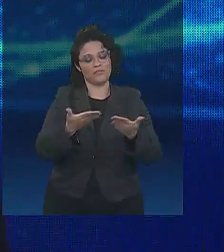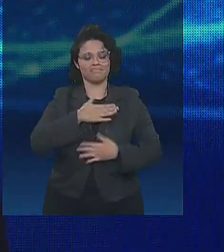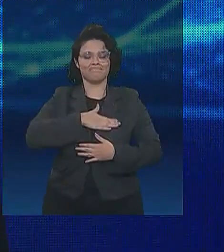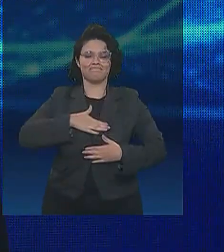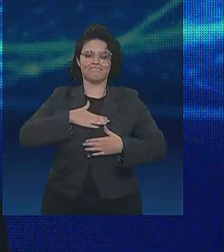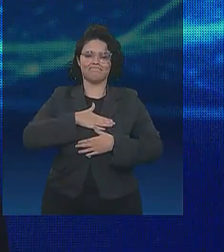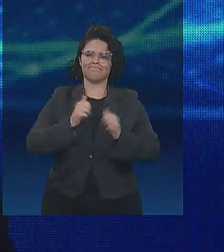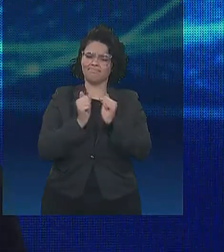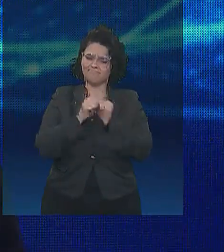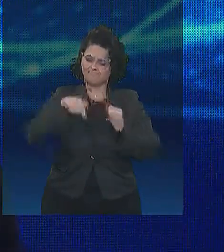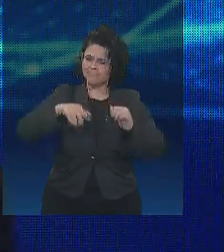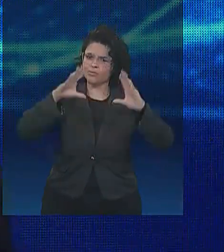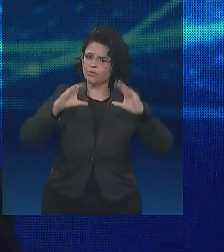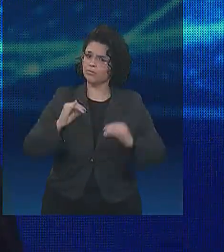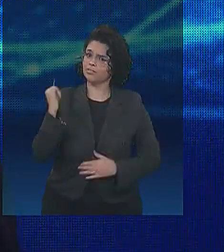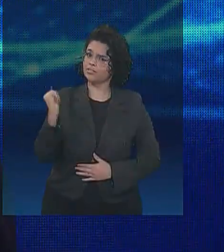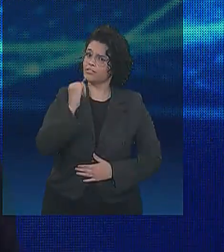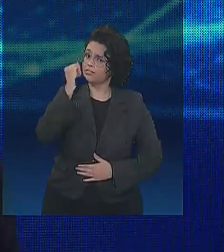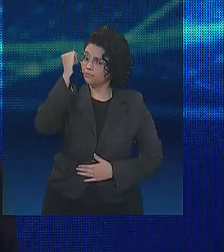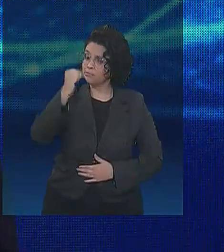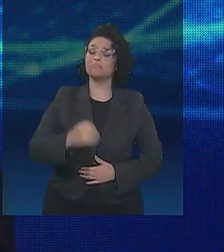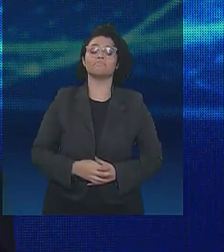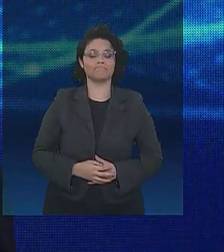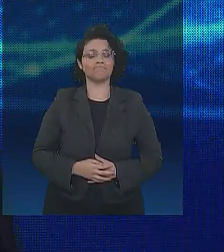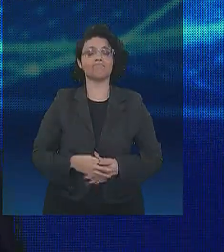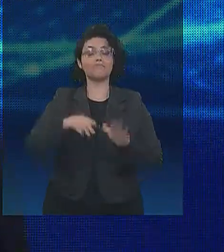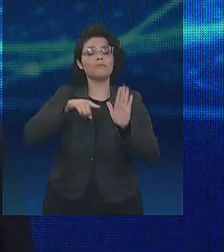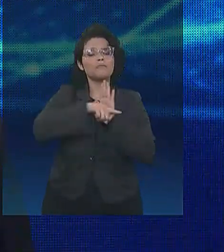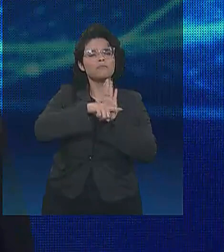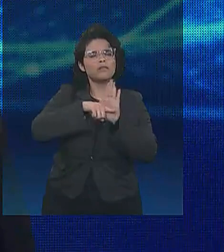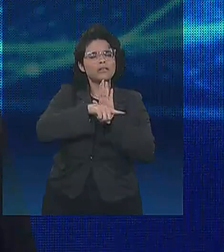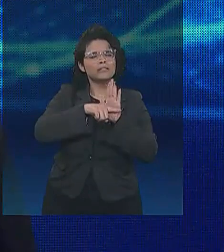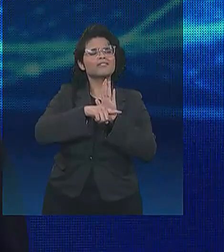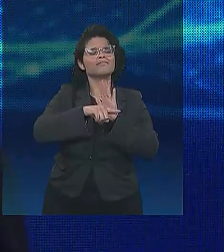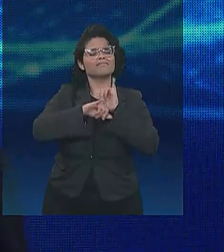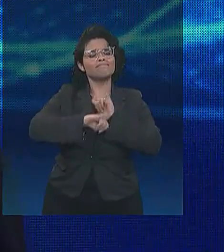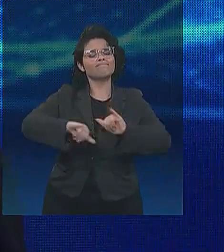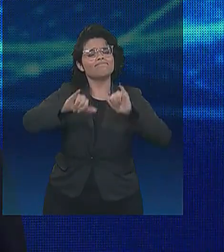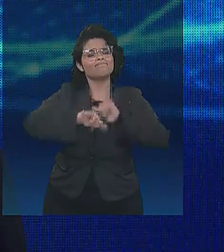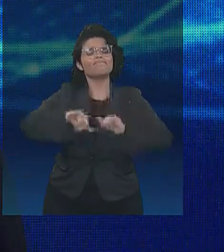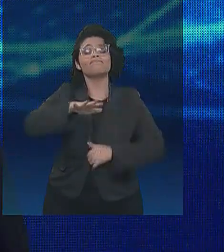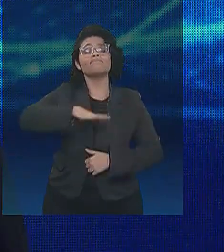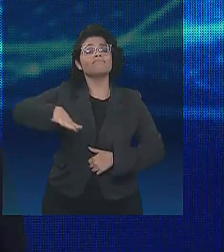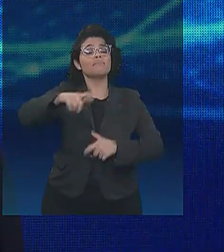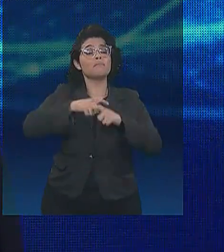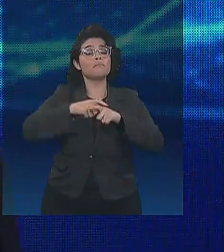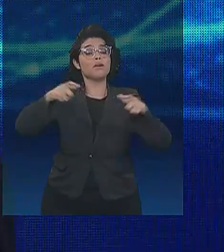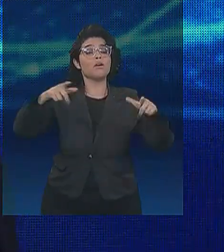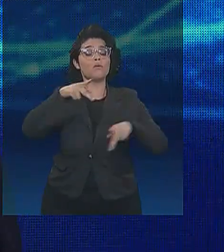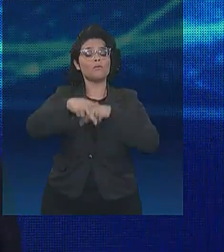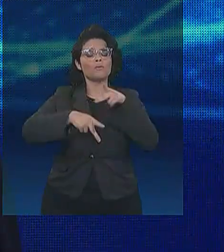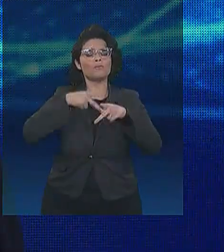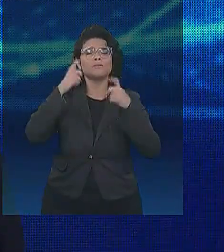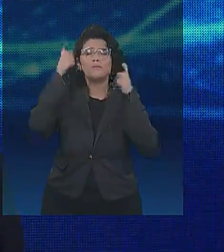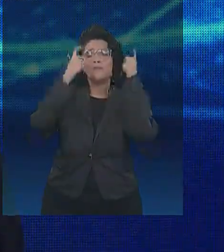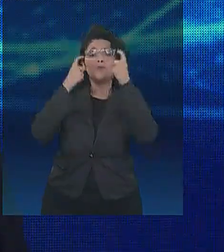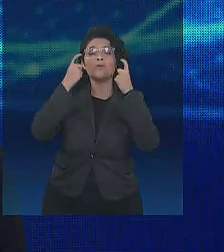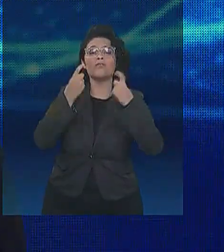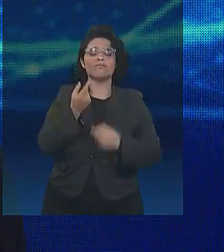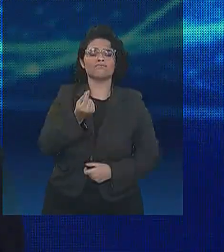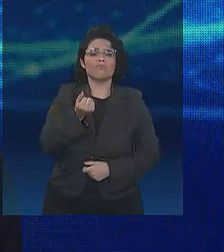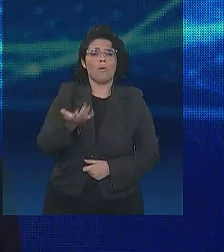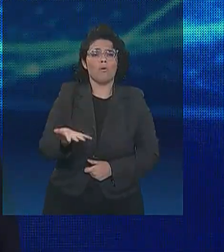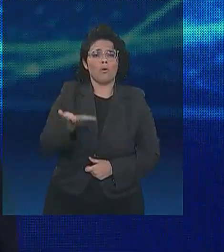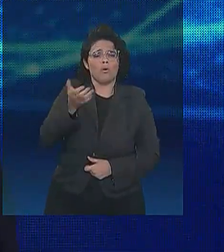noite tão importante. Pesquisas mostram que as maiores preocupações da população são inflação e